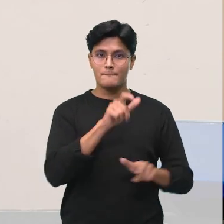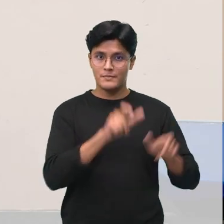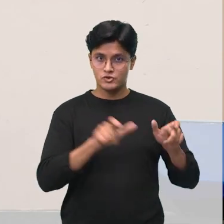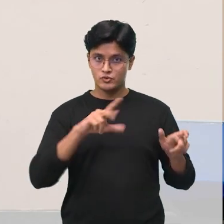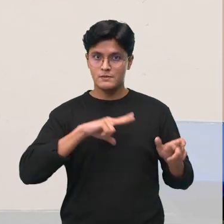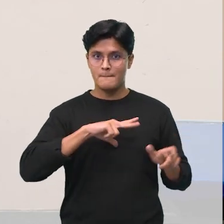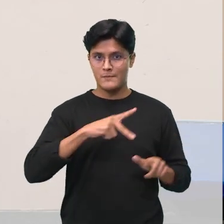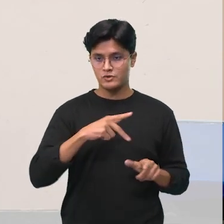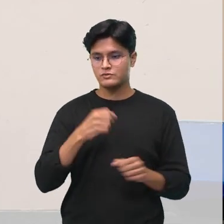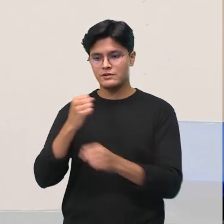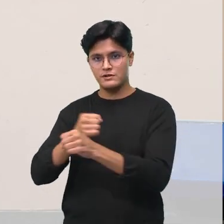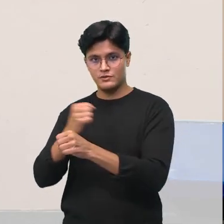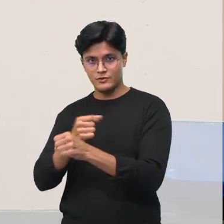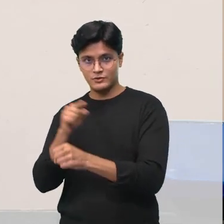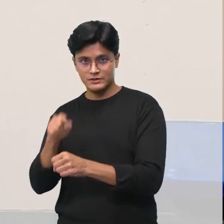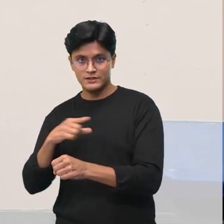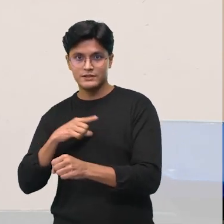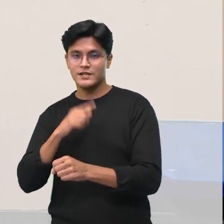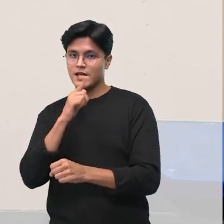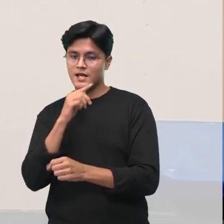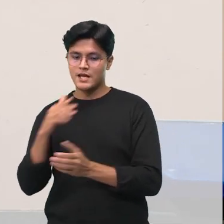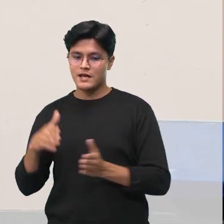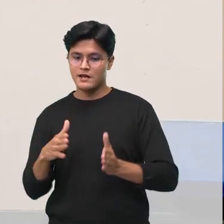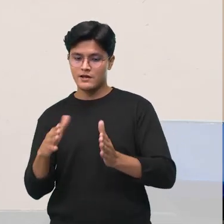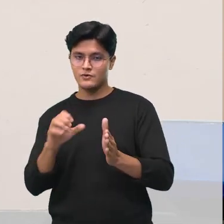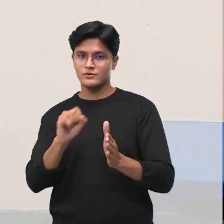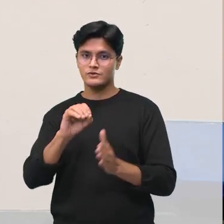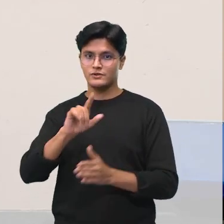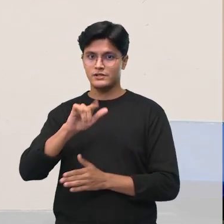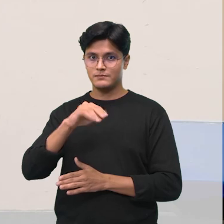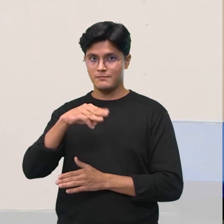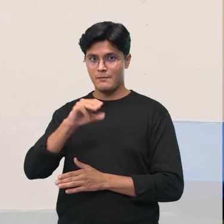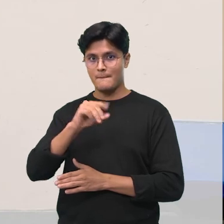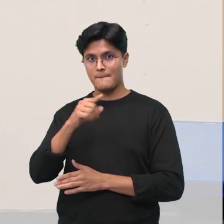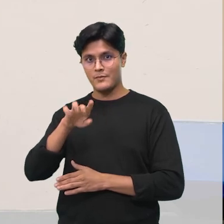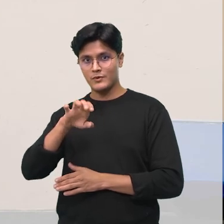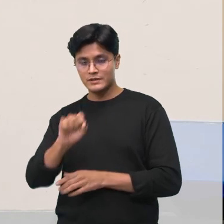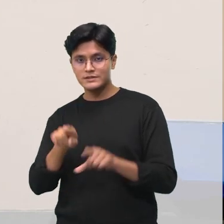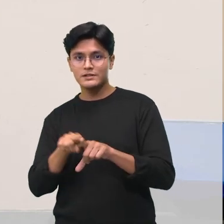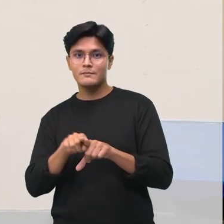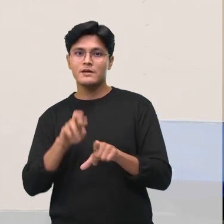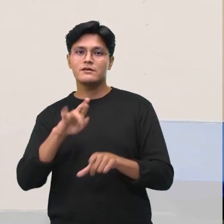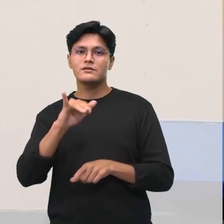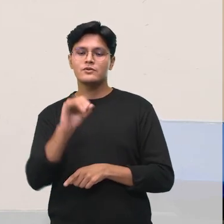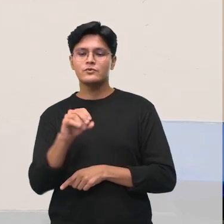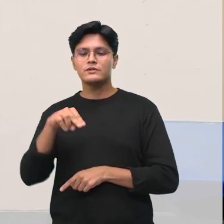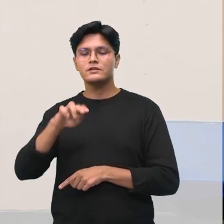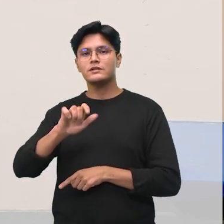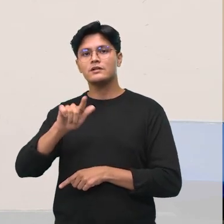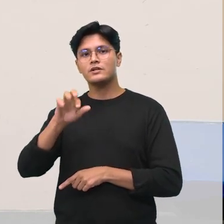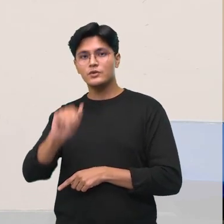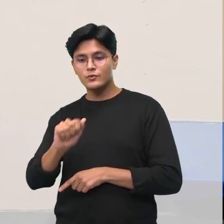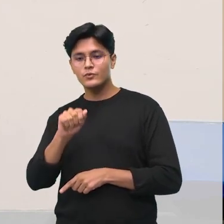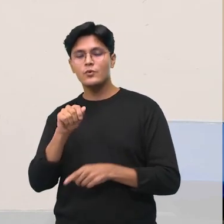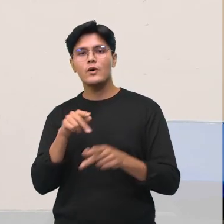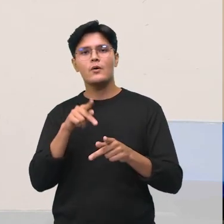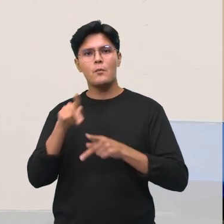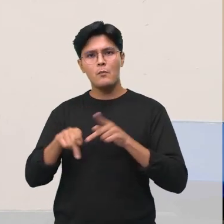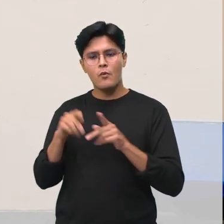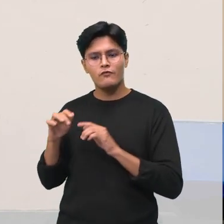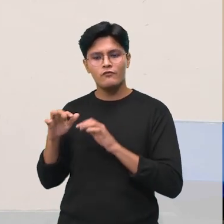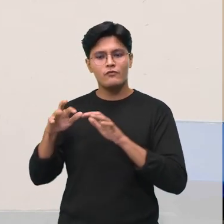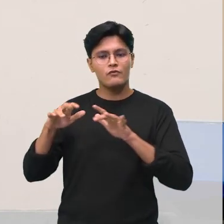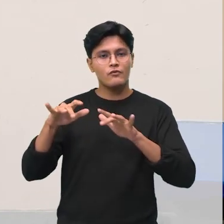onde liga Rio Solimões e o Rio Negro. Por que eles construíram? Para controlar o acesso à parte mais